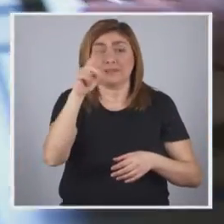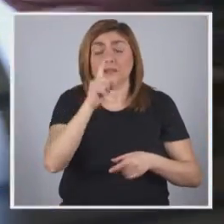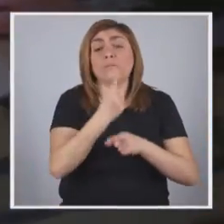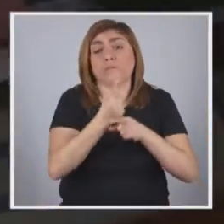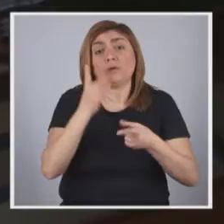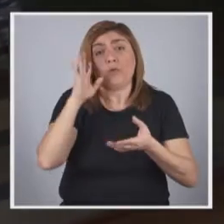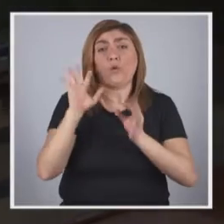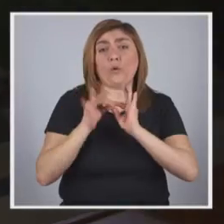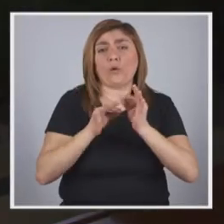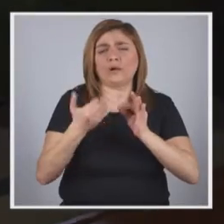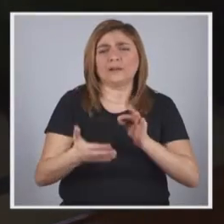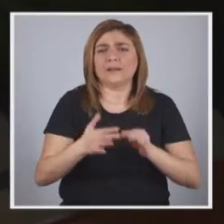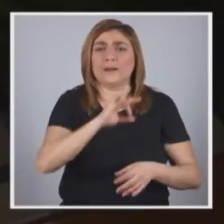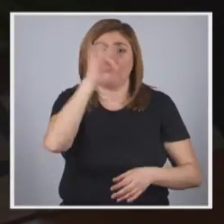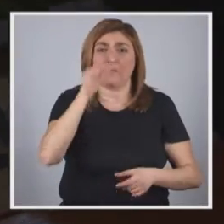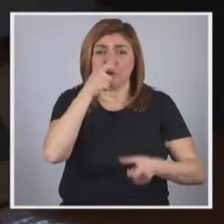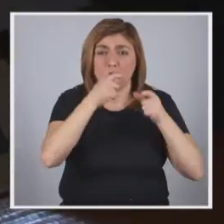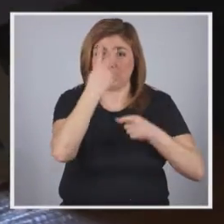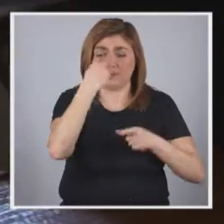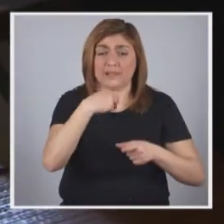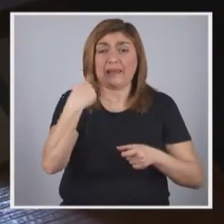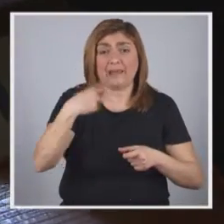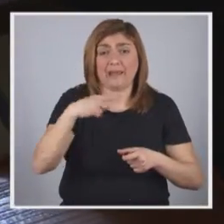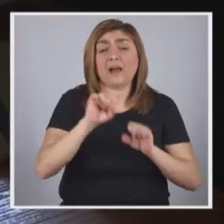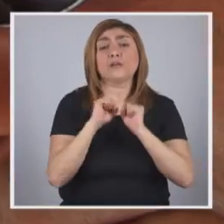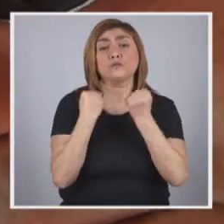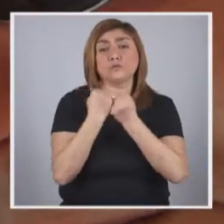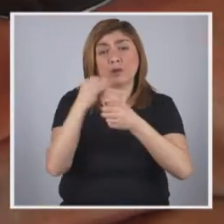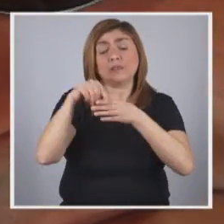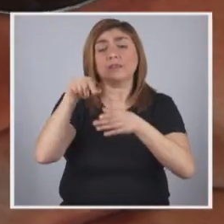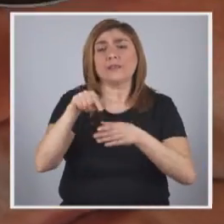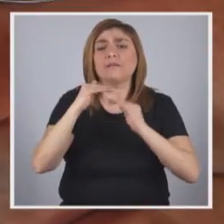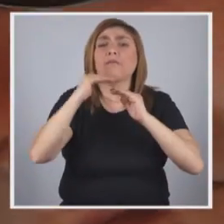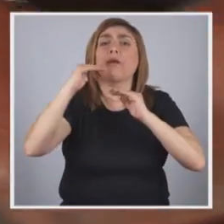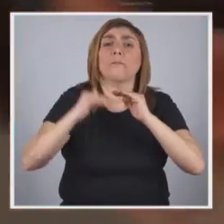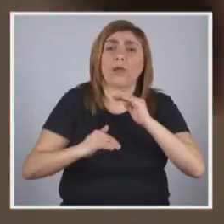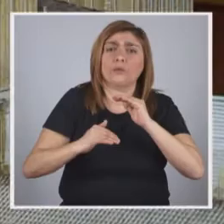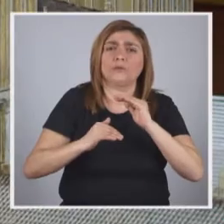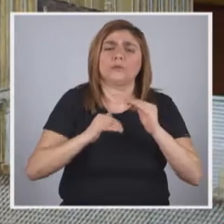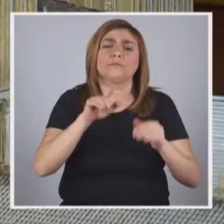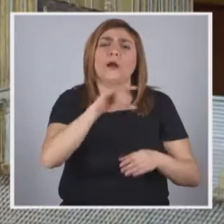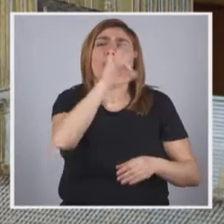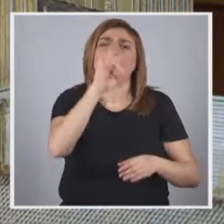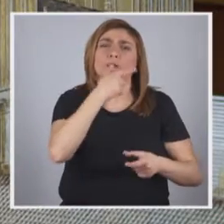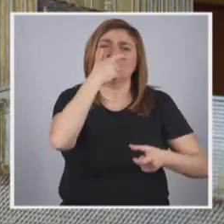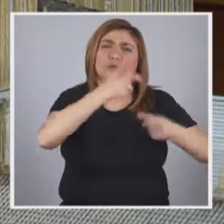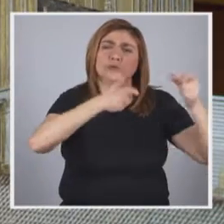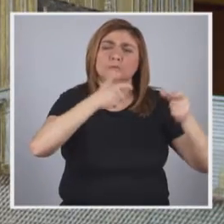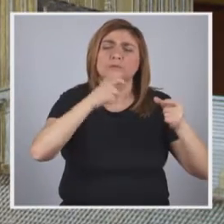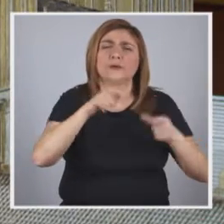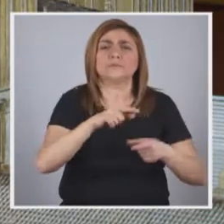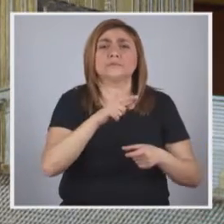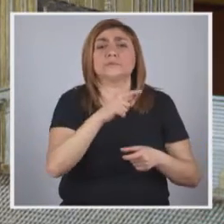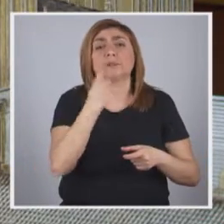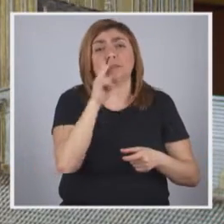porque, logicamente, a porcentagem de pessoas cegas que existem na sociedade é muito inferior à porcentagem de pessoas